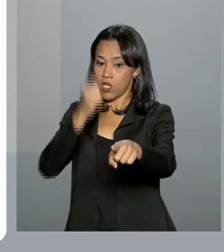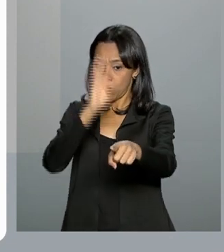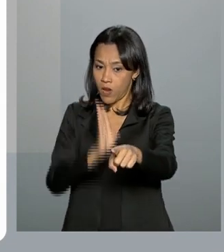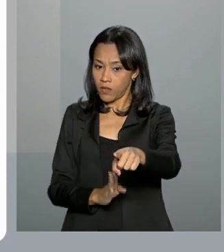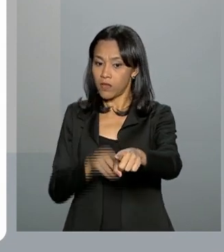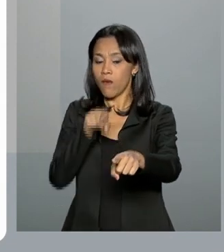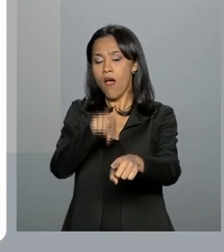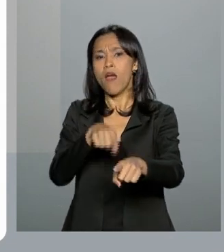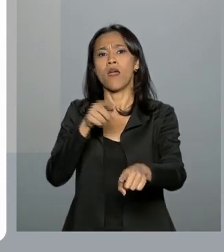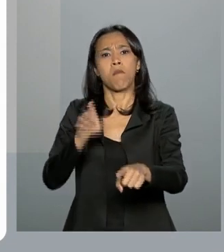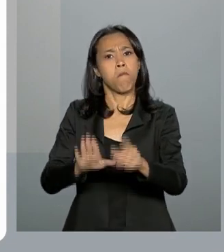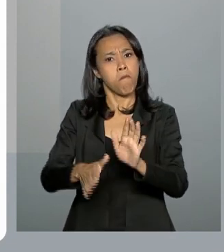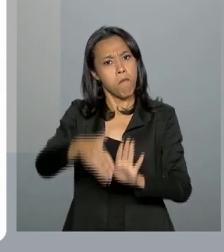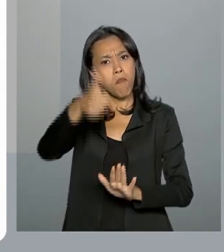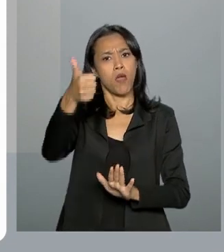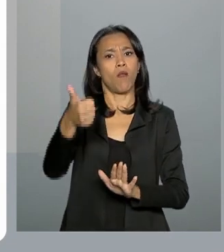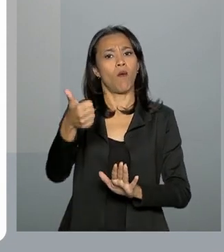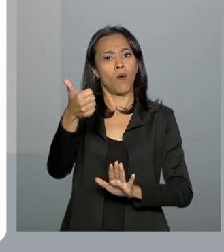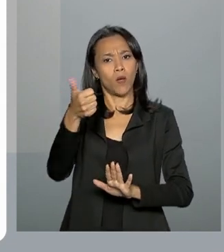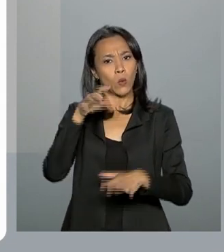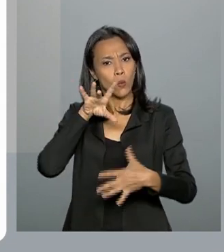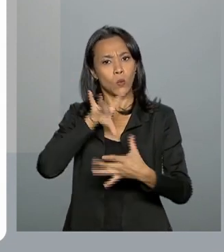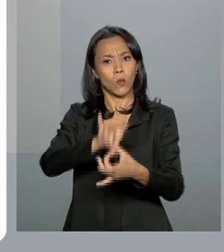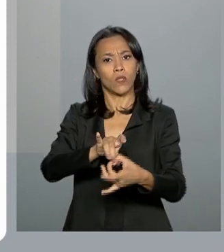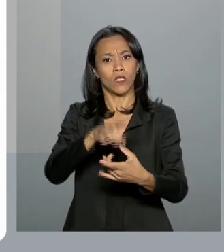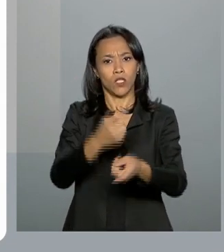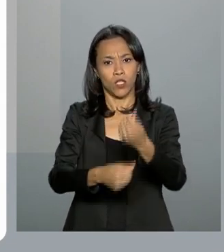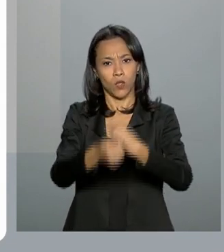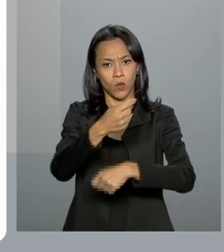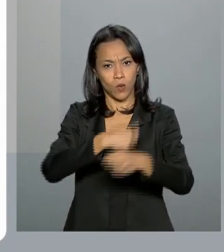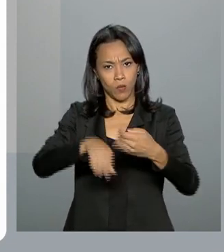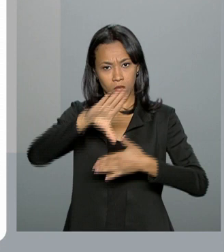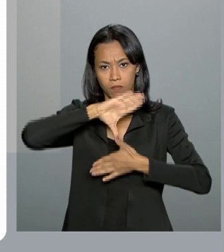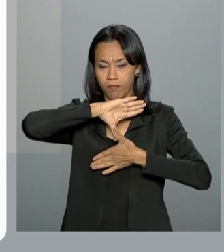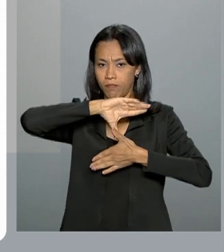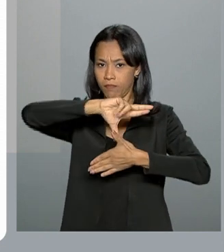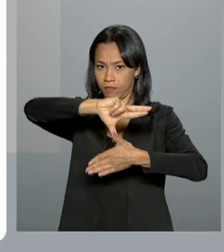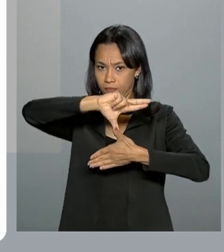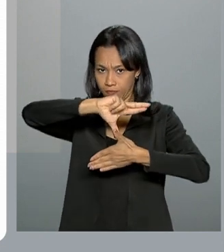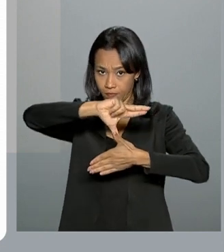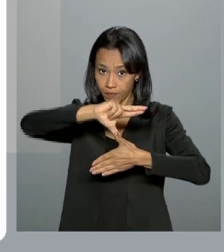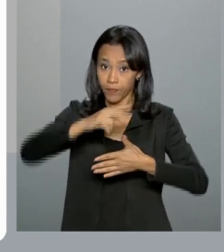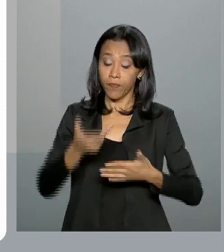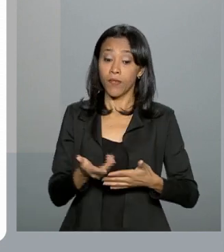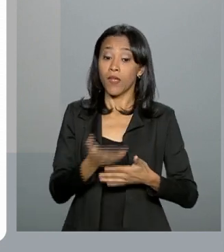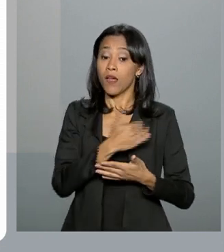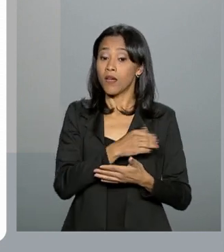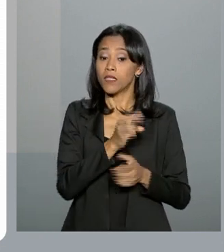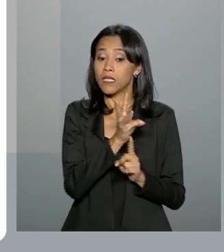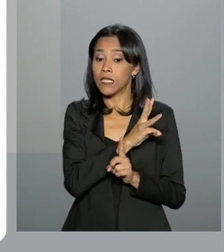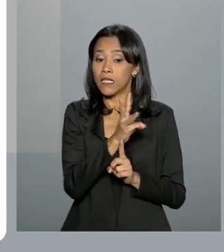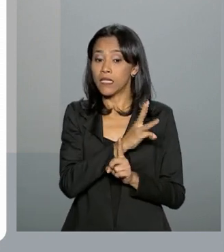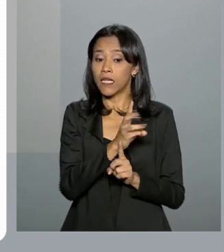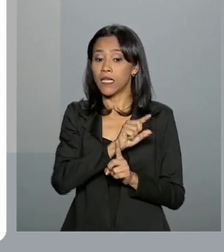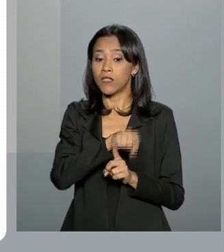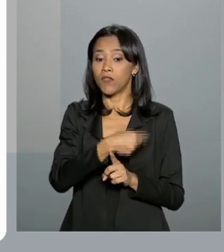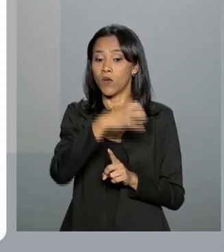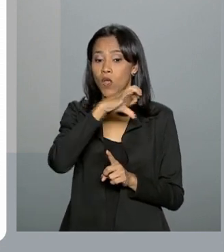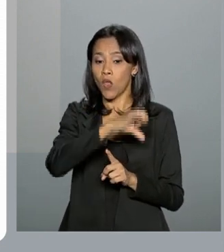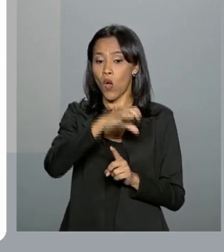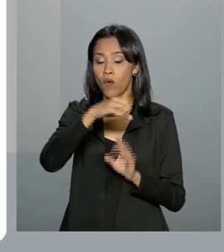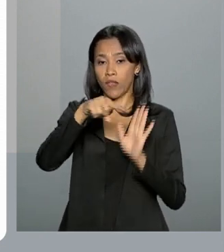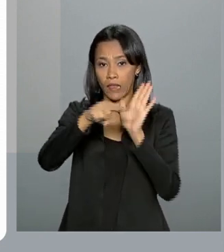apresentou maior melhora do clima econômico na América Latina. Saímos de 33,9%